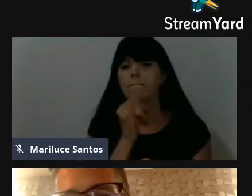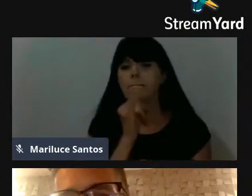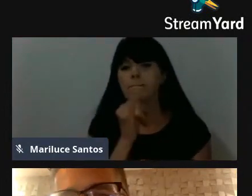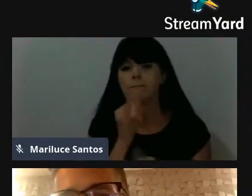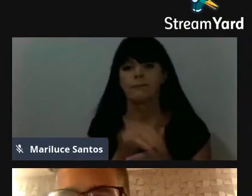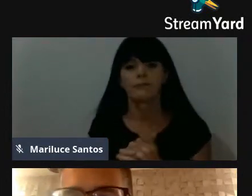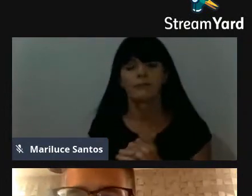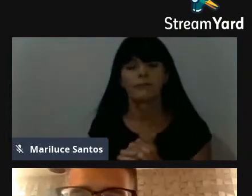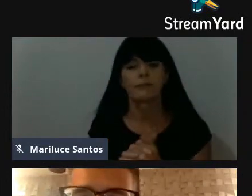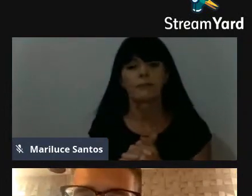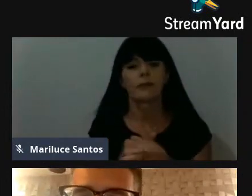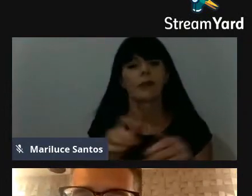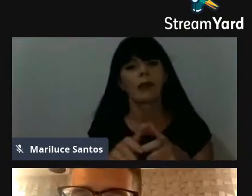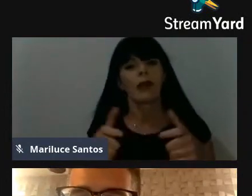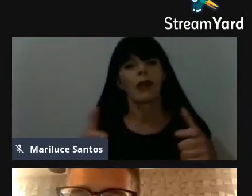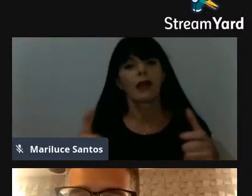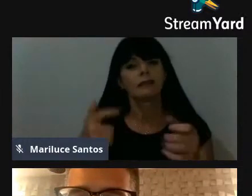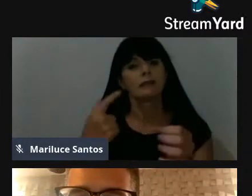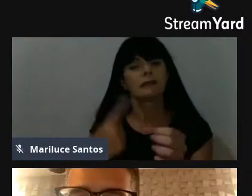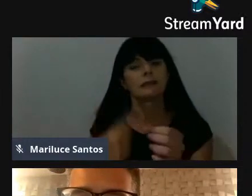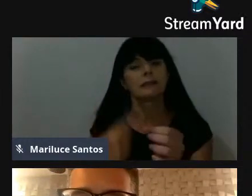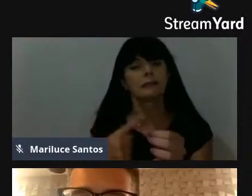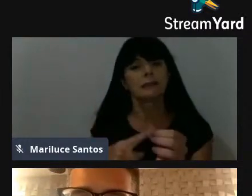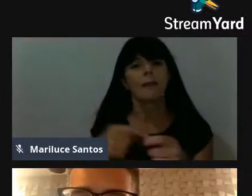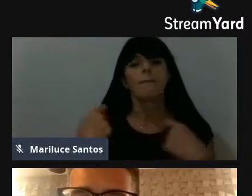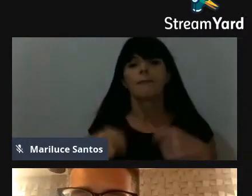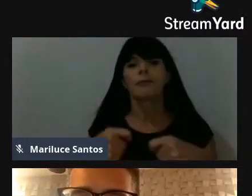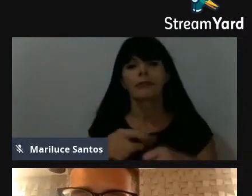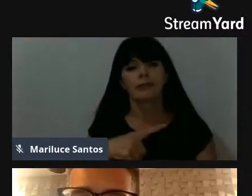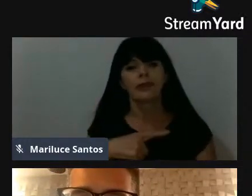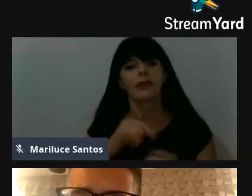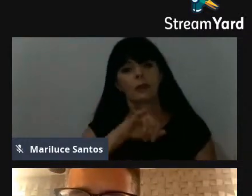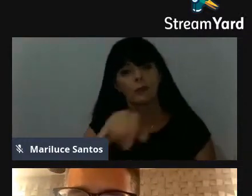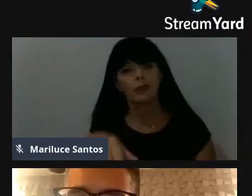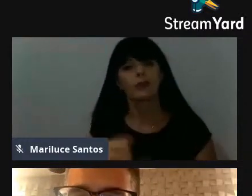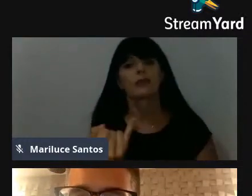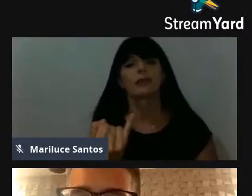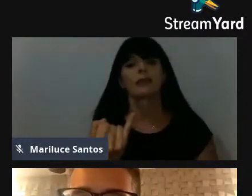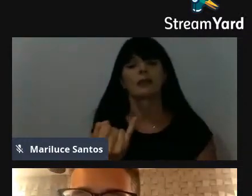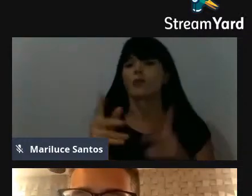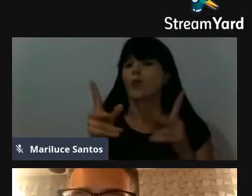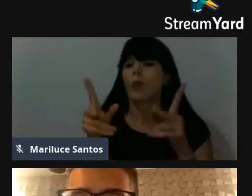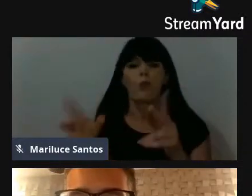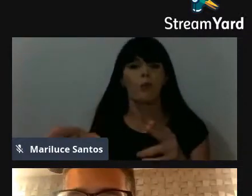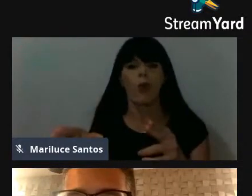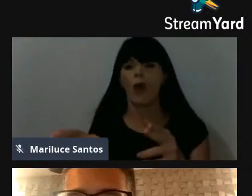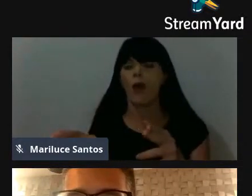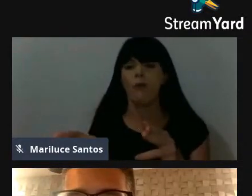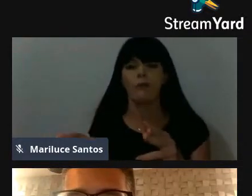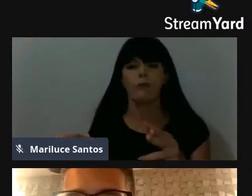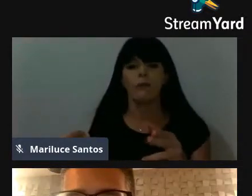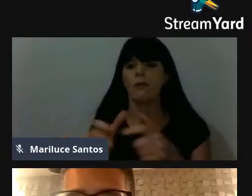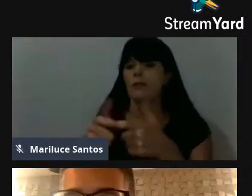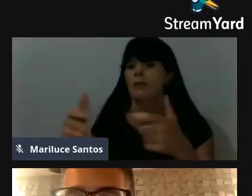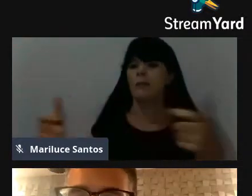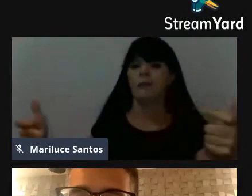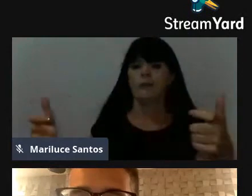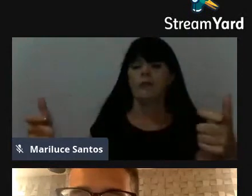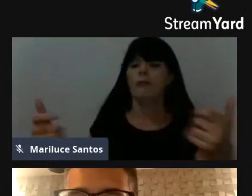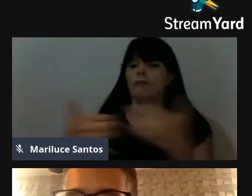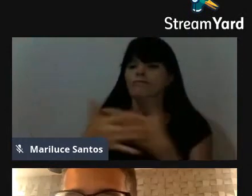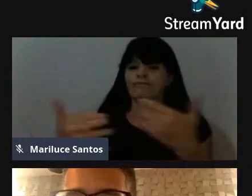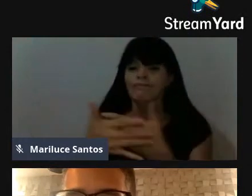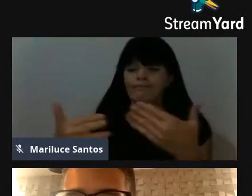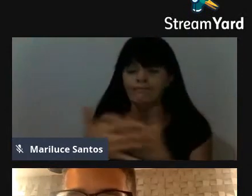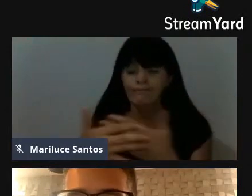produtos, de profissionais, a gente consegue encontrar um pouquinho de cada coisa, realmente não é igual a grandes centros, onde tem-se